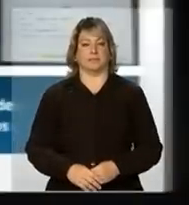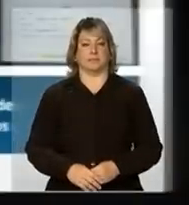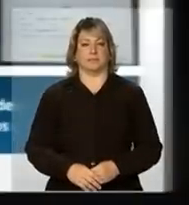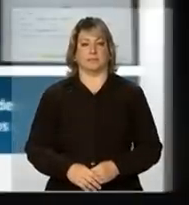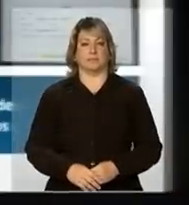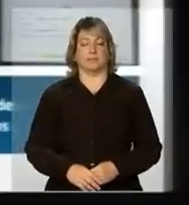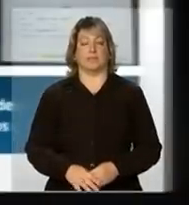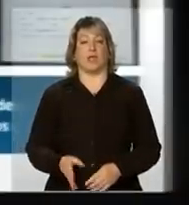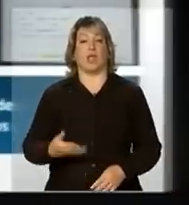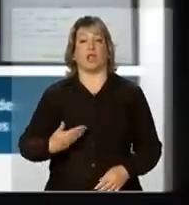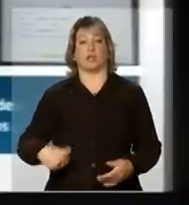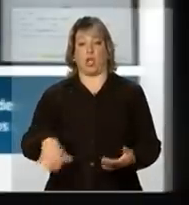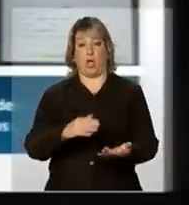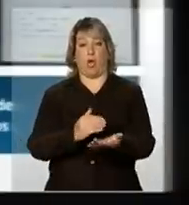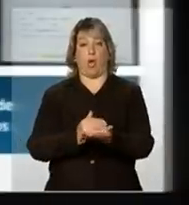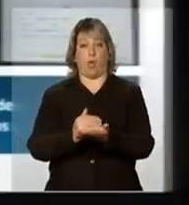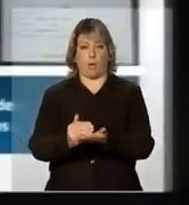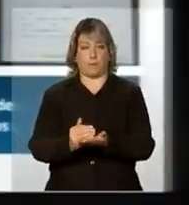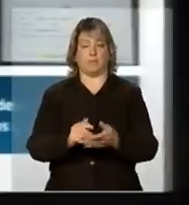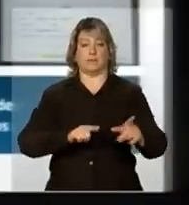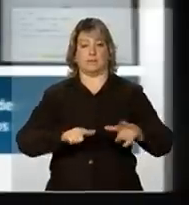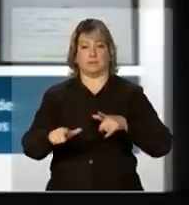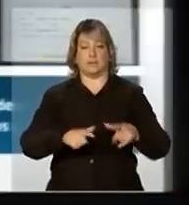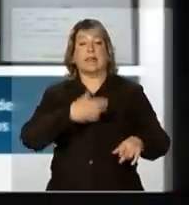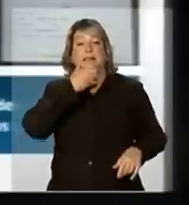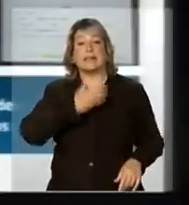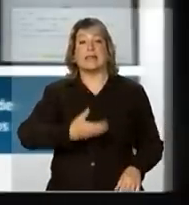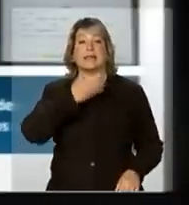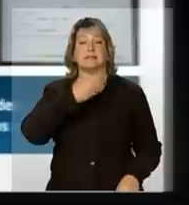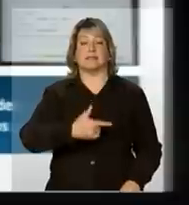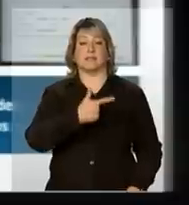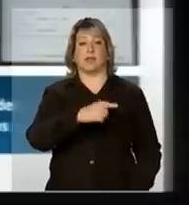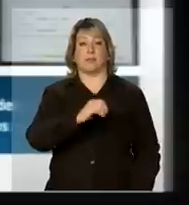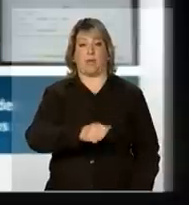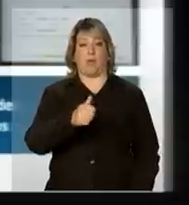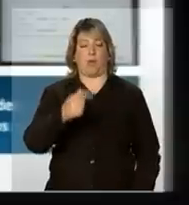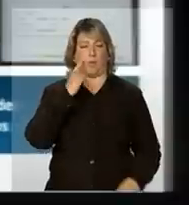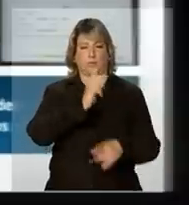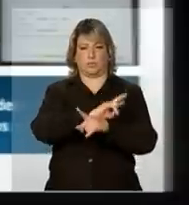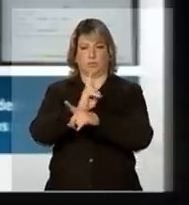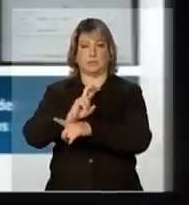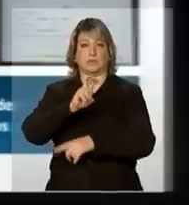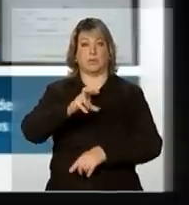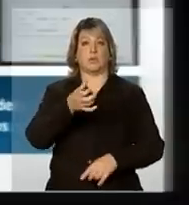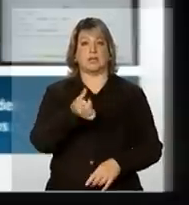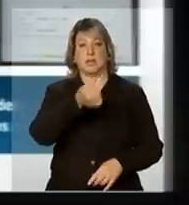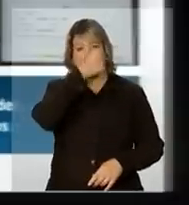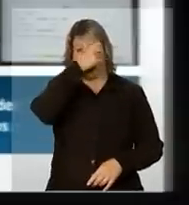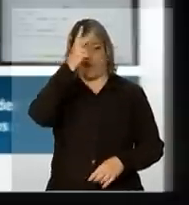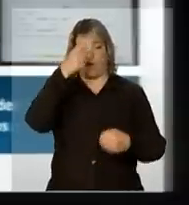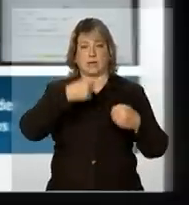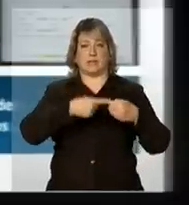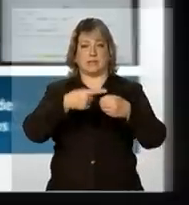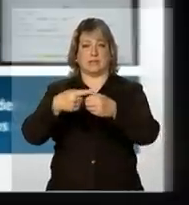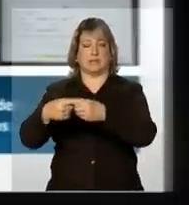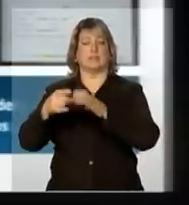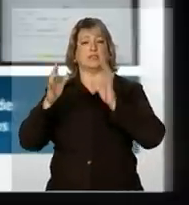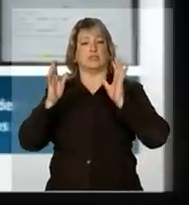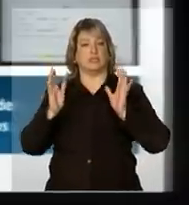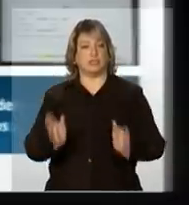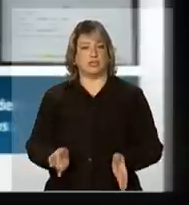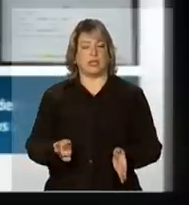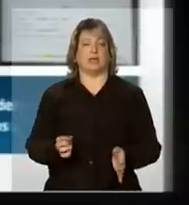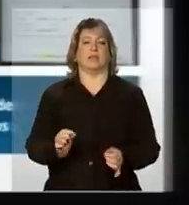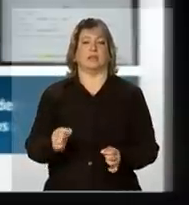nós começamos a operar em dezembro de 2011, monitoramos 56 municípios já mapeados no